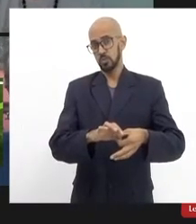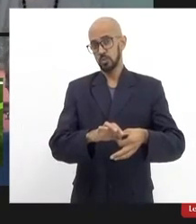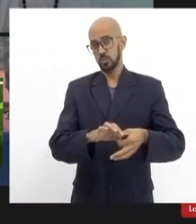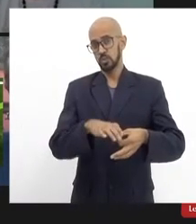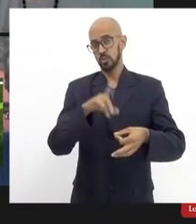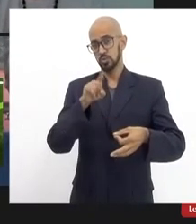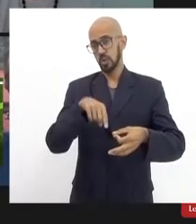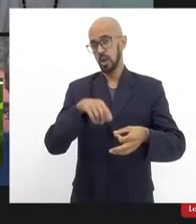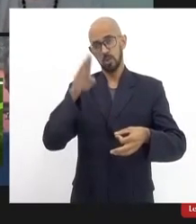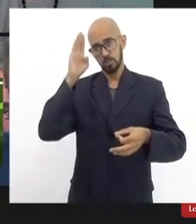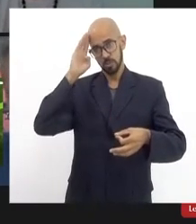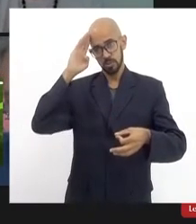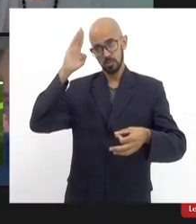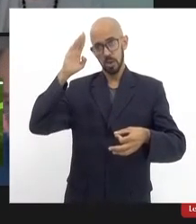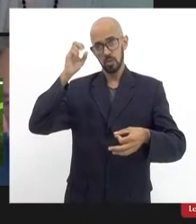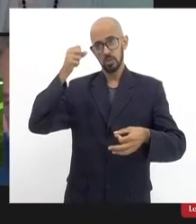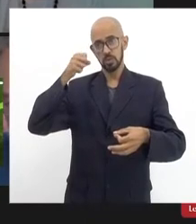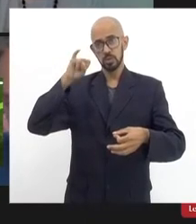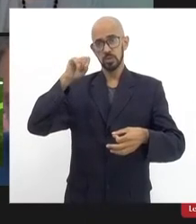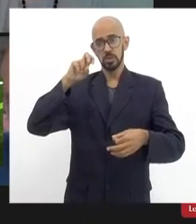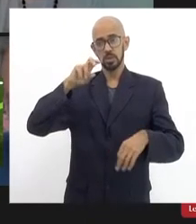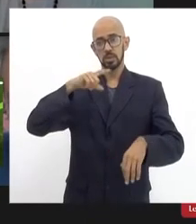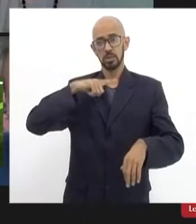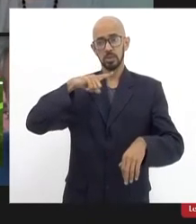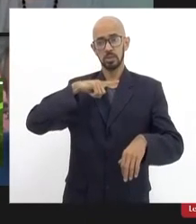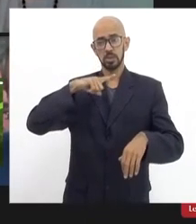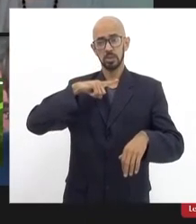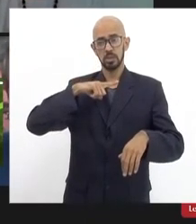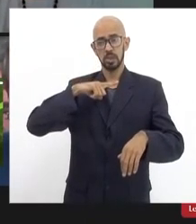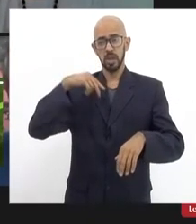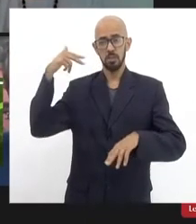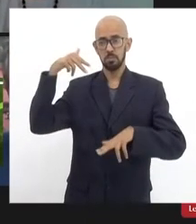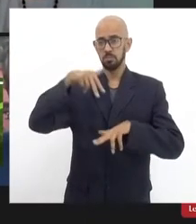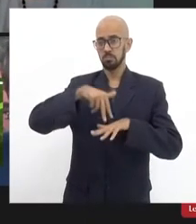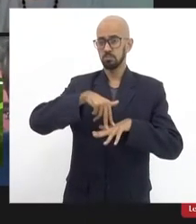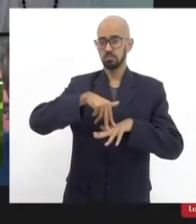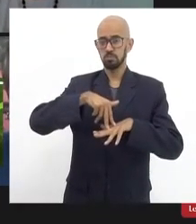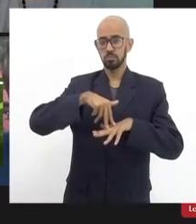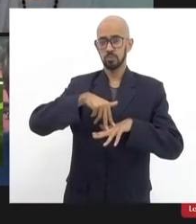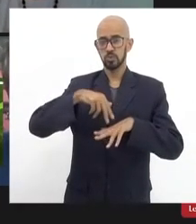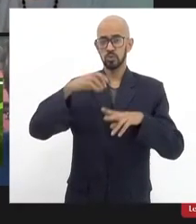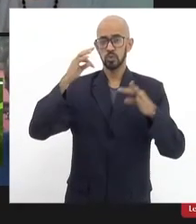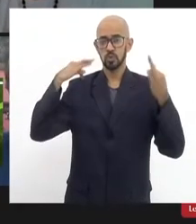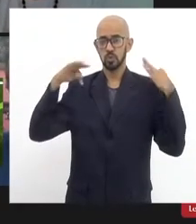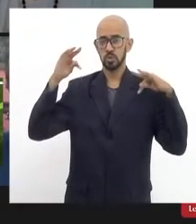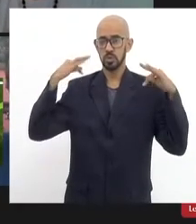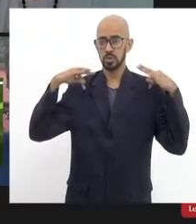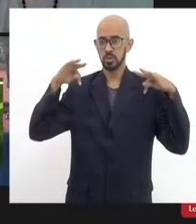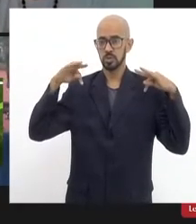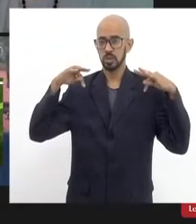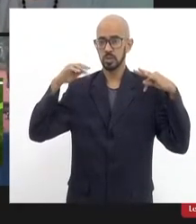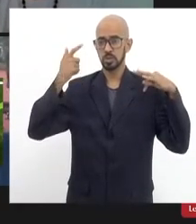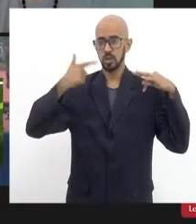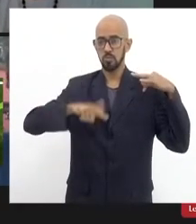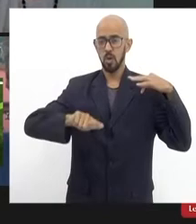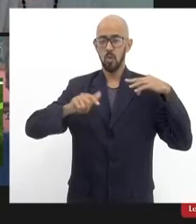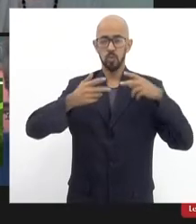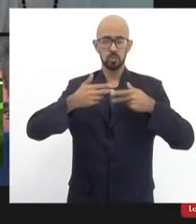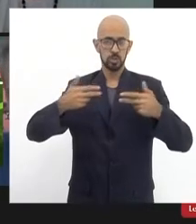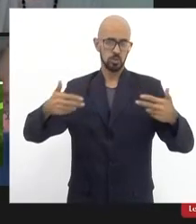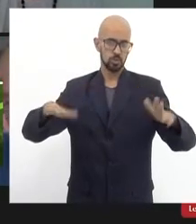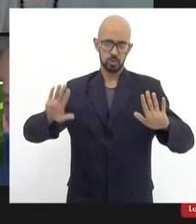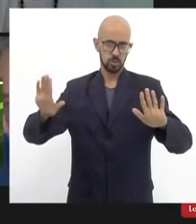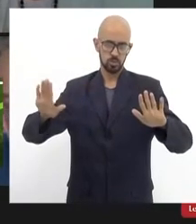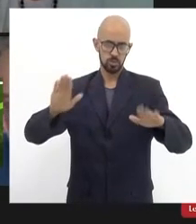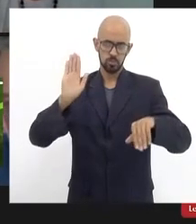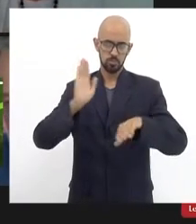central se vai ter presença forte de turistas enfim isso é uma outra perspectiva mas assim